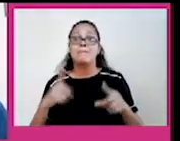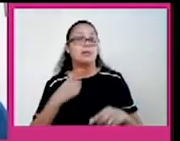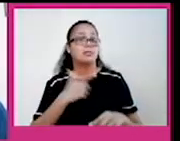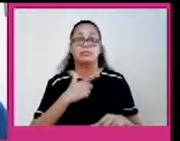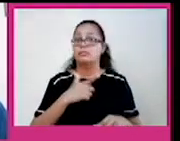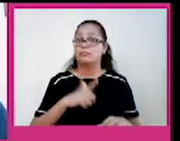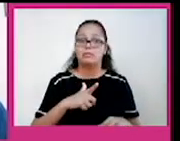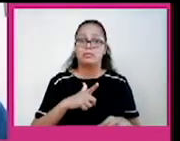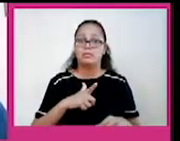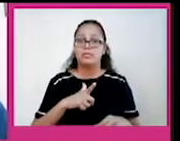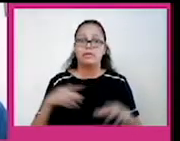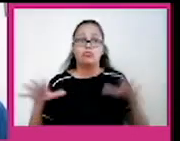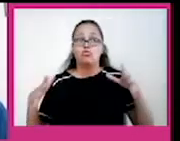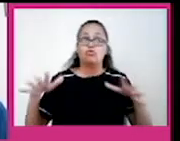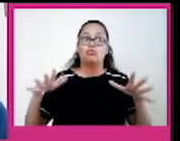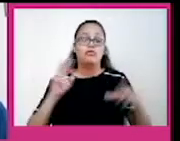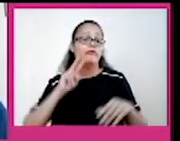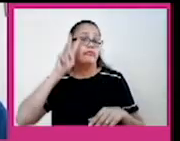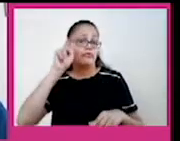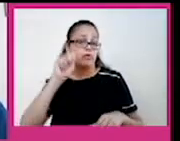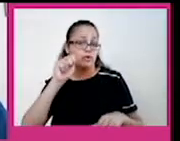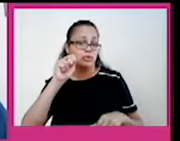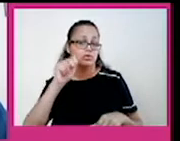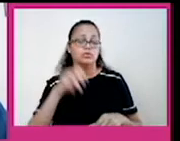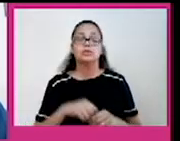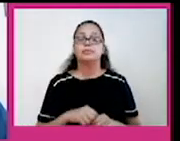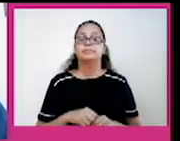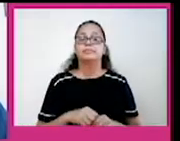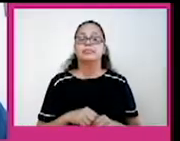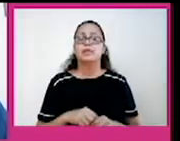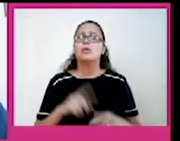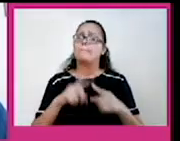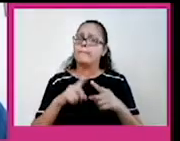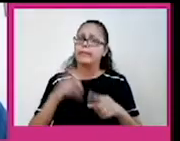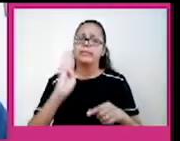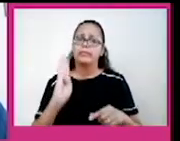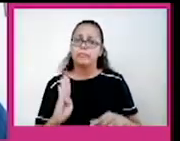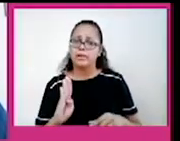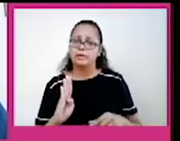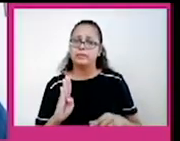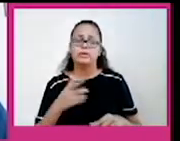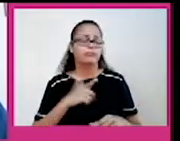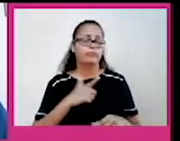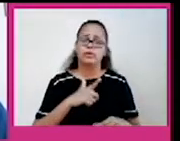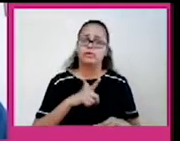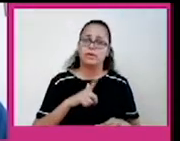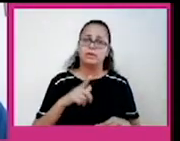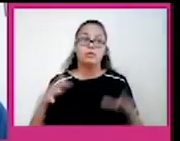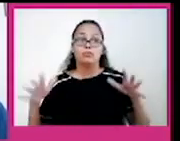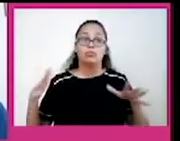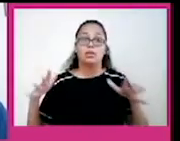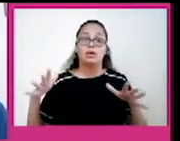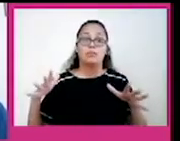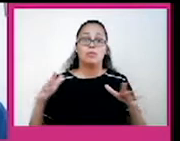que nessa porção aqui onde fica o Brasil, que é a porção leste da América do Sul, não há essa atividade intensa de terremoto? É isso que vocês vão